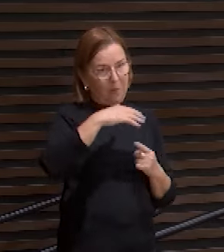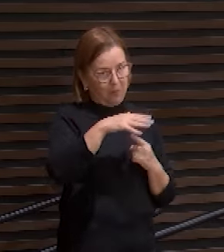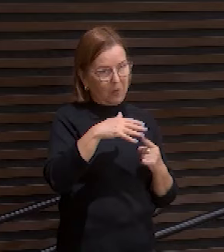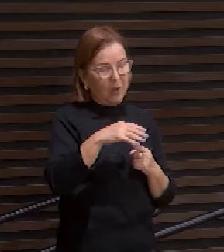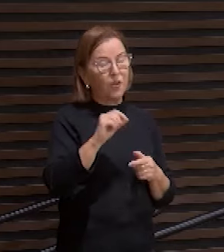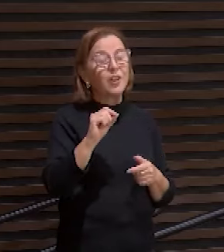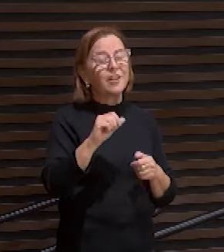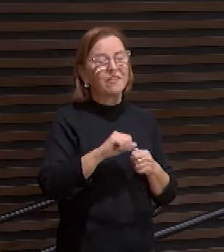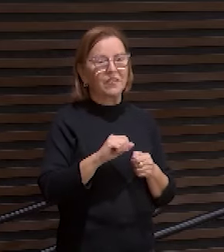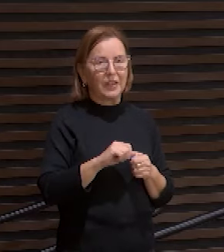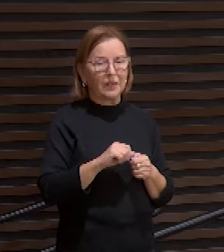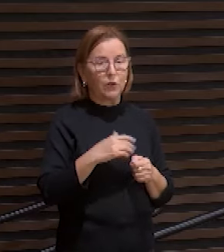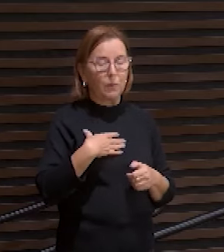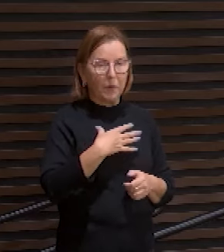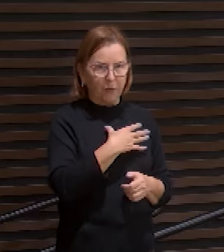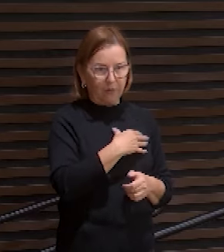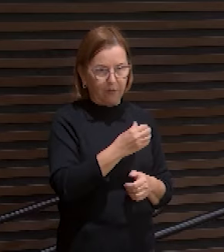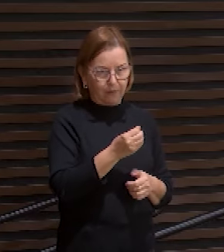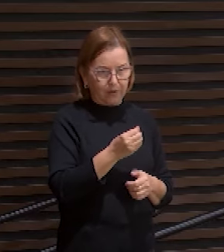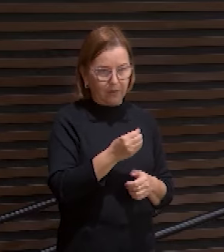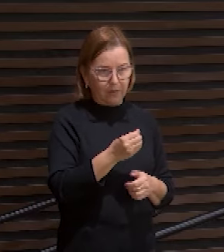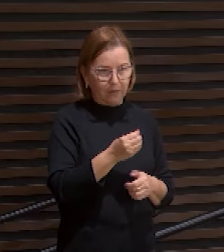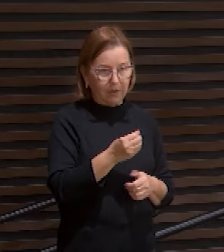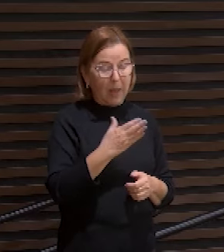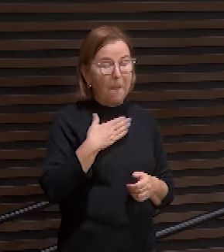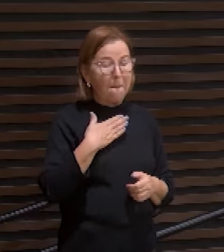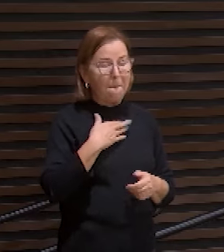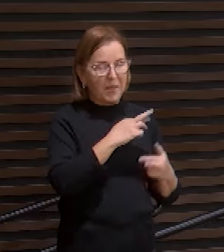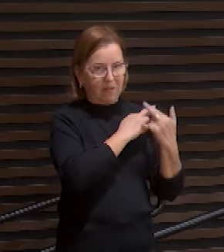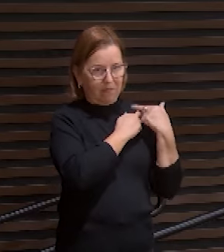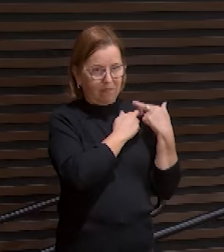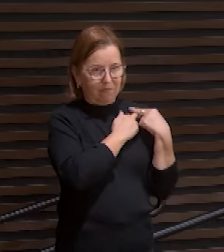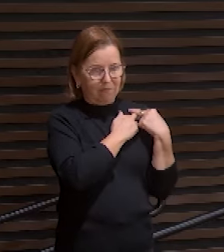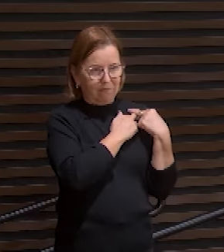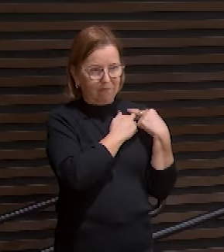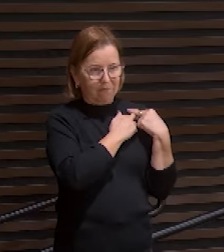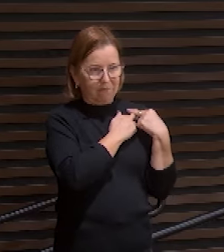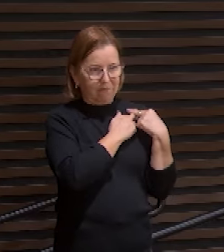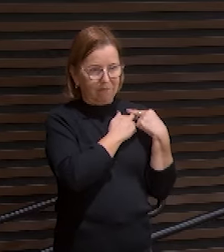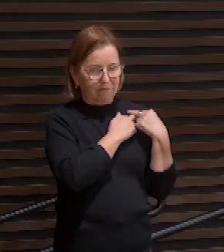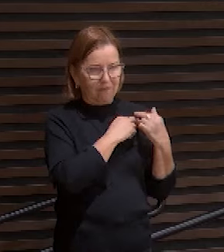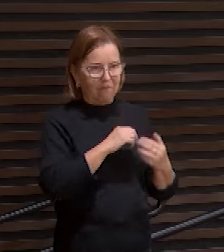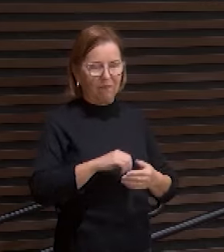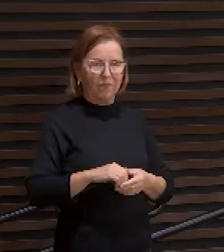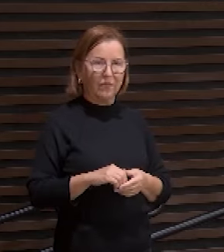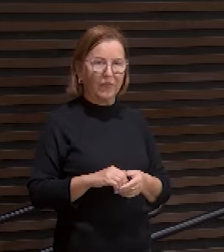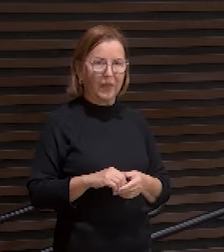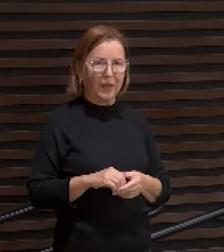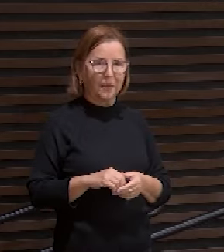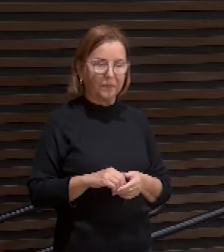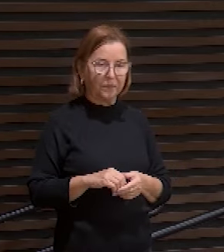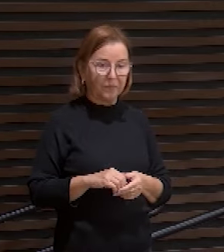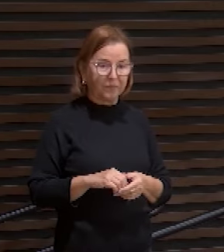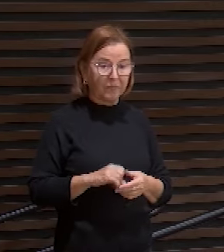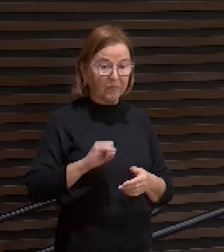o meu filho é responsabilidade minha o débito dele é meu